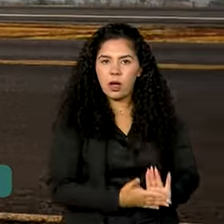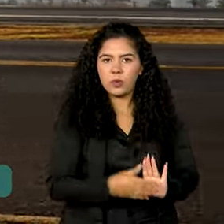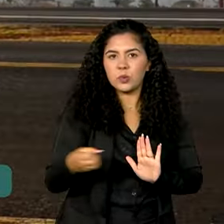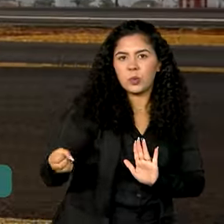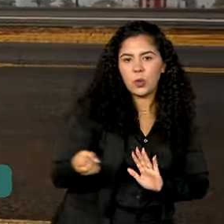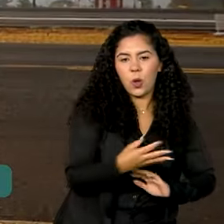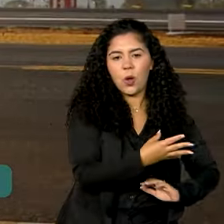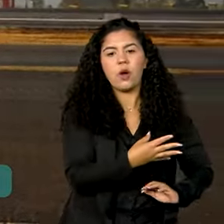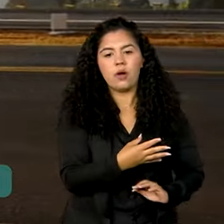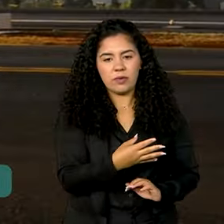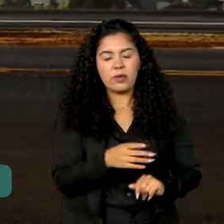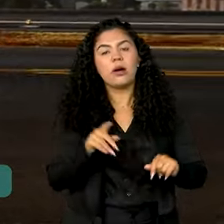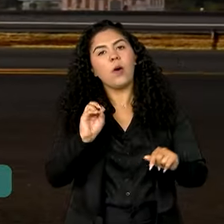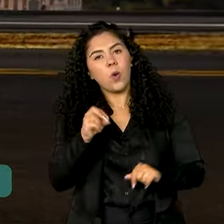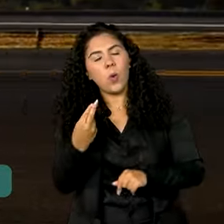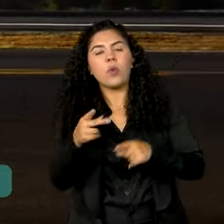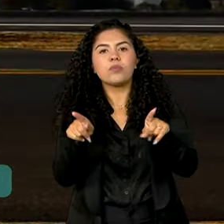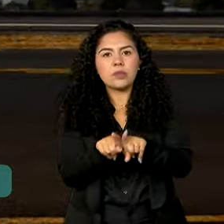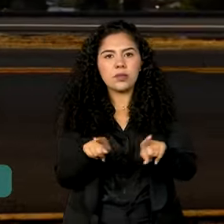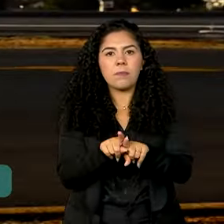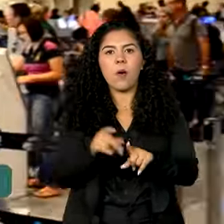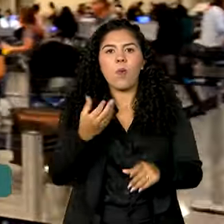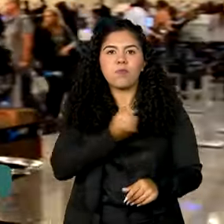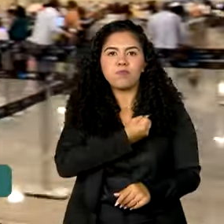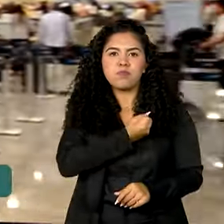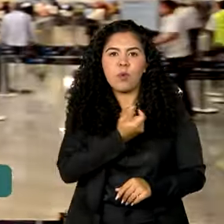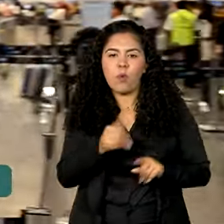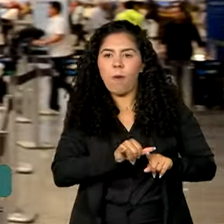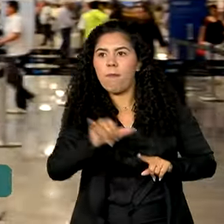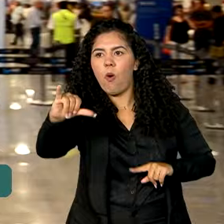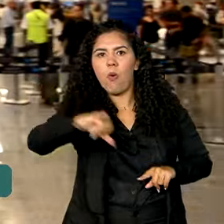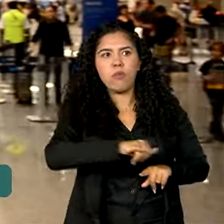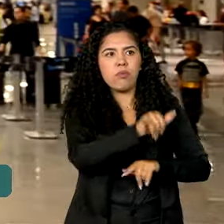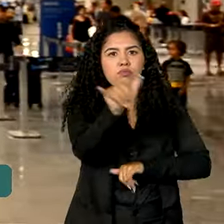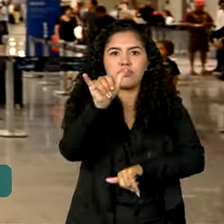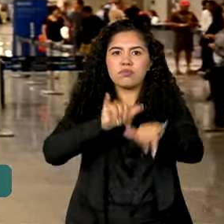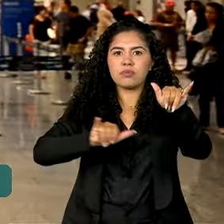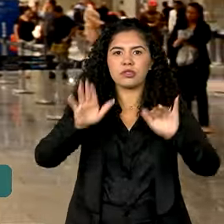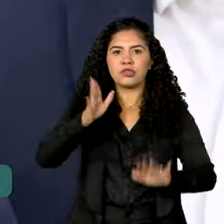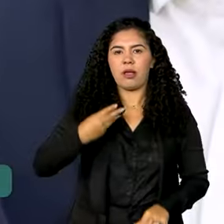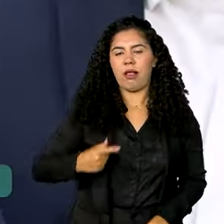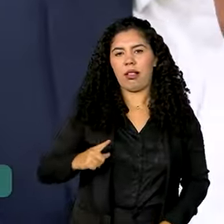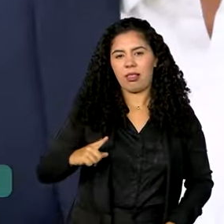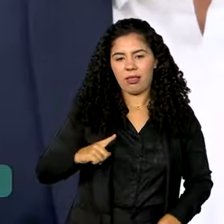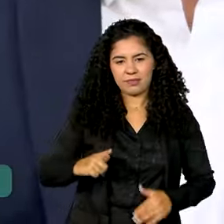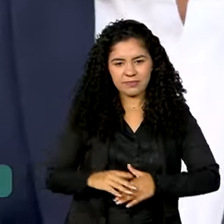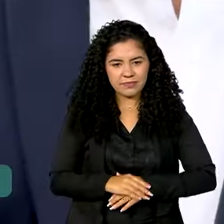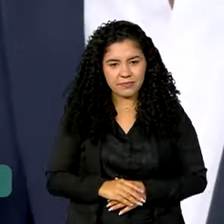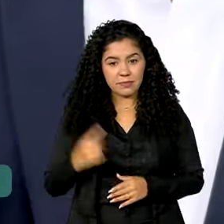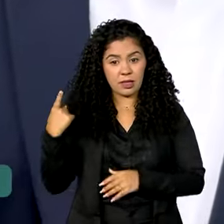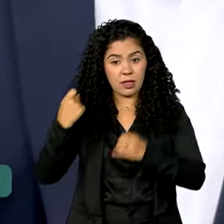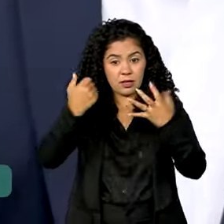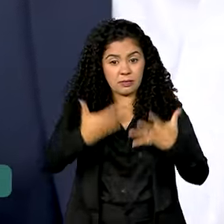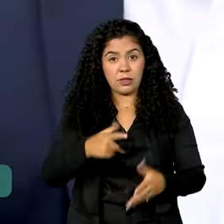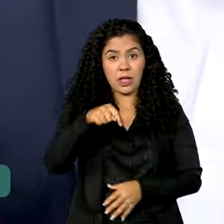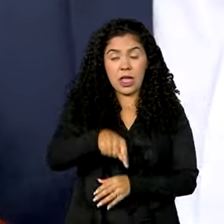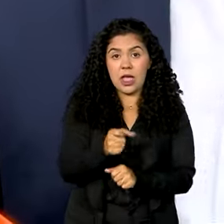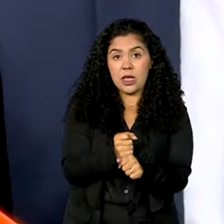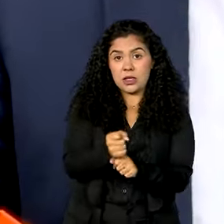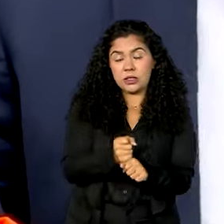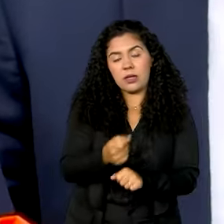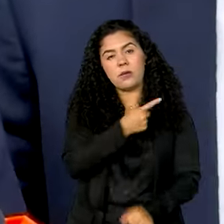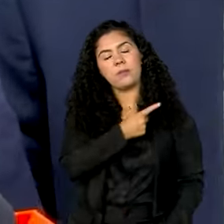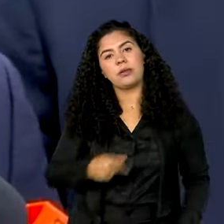aéreas ou aumento de frequência de voos já existentes. Esse ano, o governo do presidente